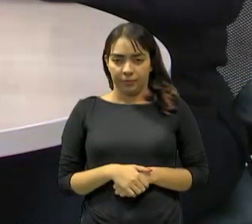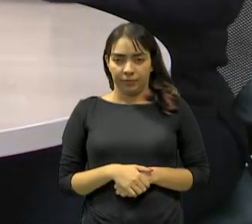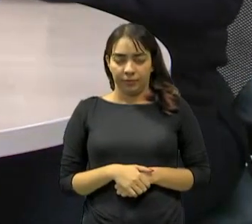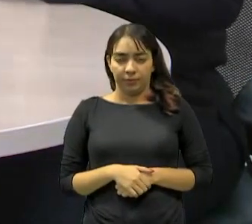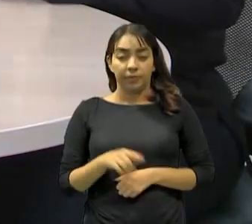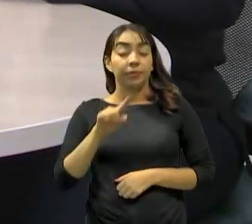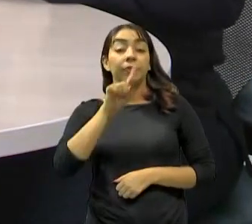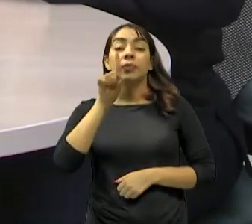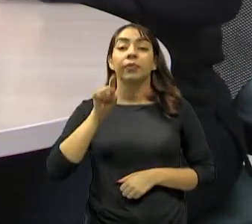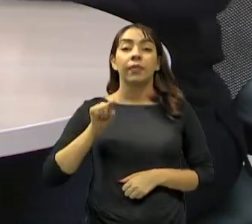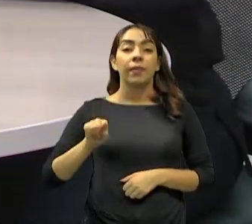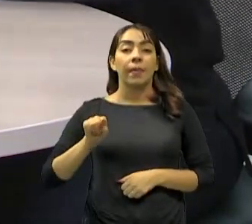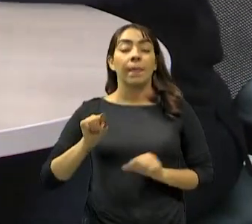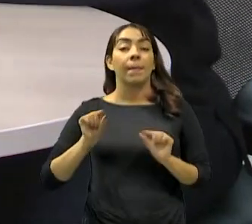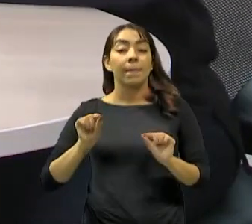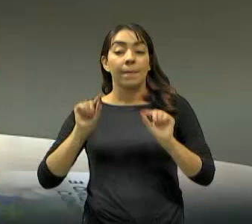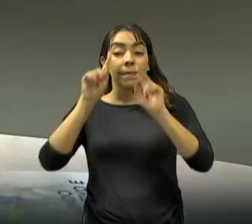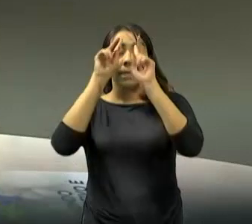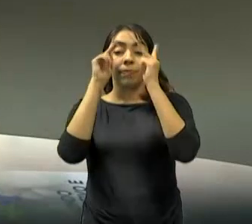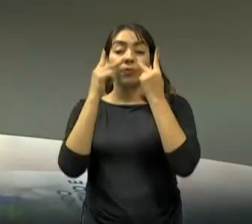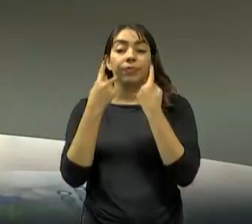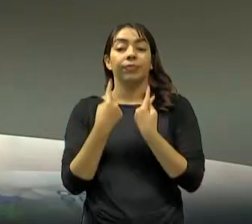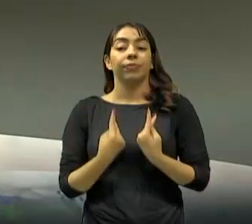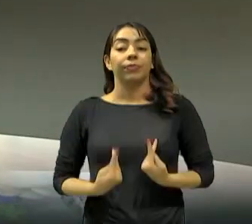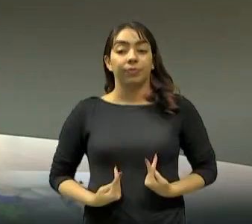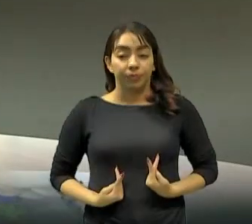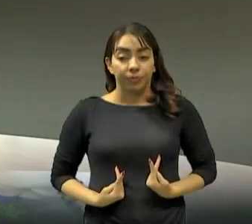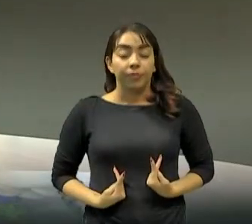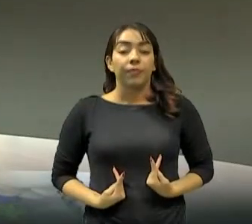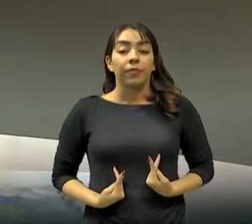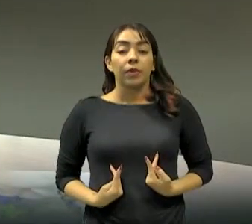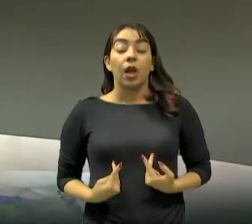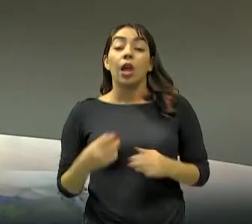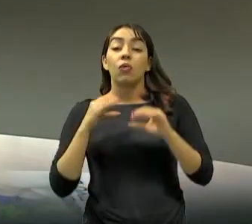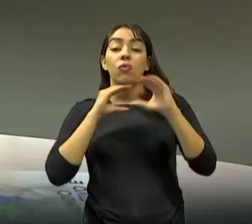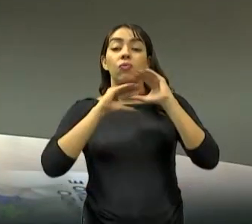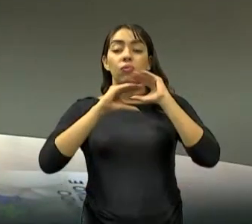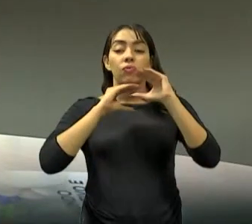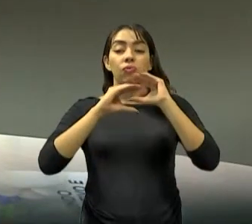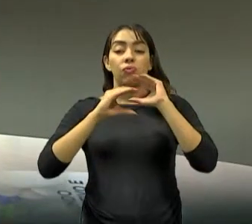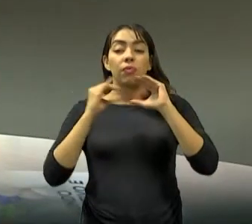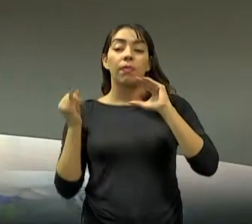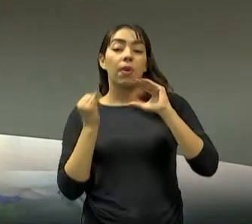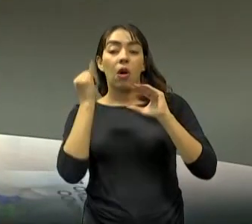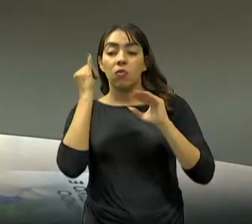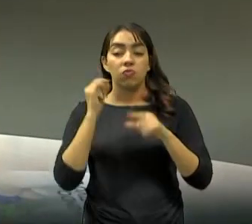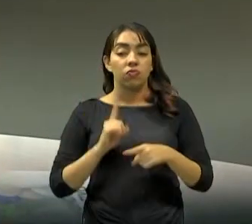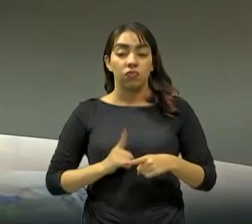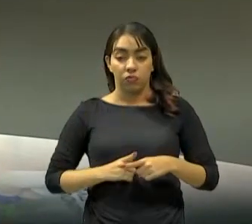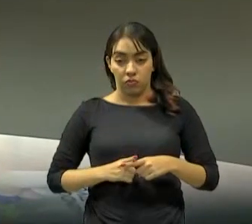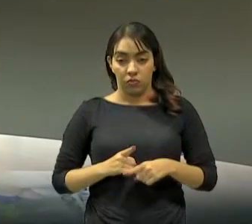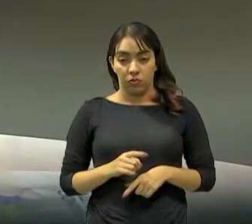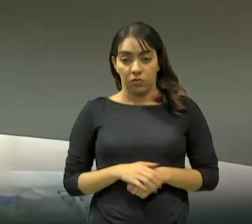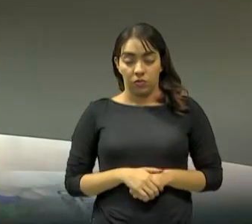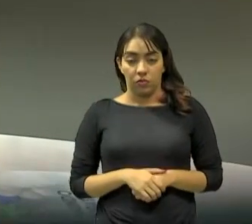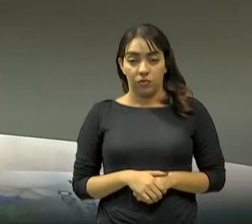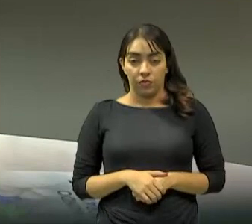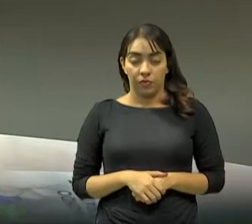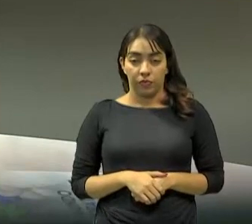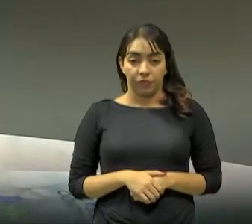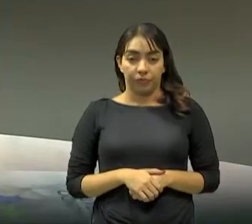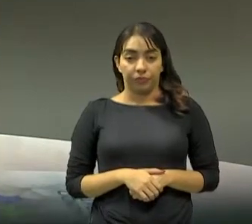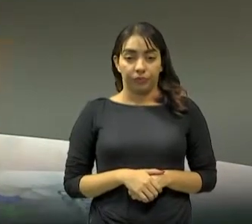comunicação para o ser humano? Excelente a sua colocação, Rosane, porque essa semana mesmo, a gente,